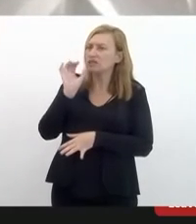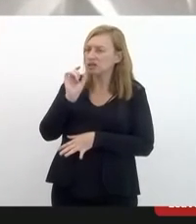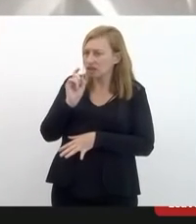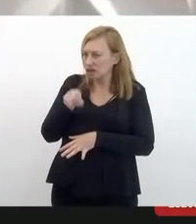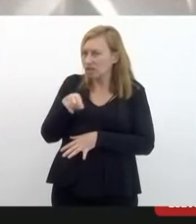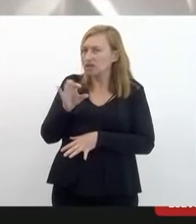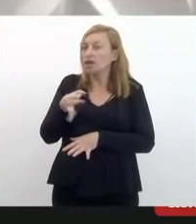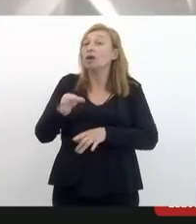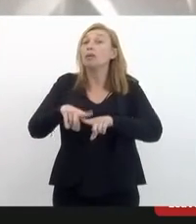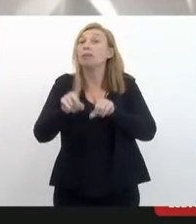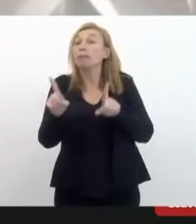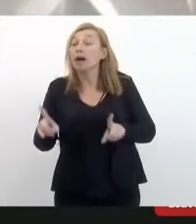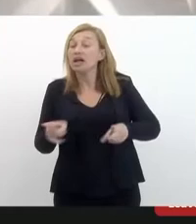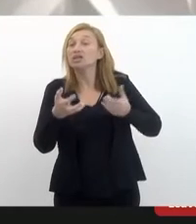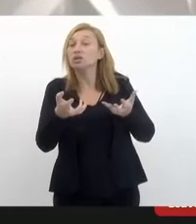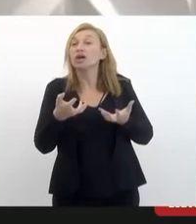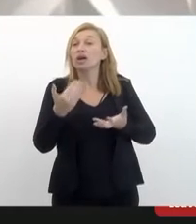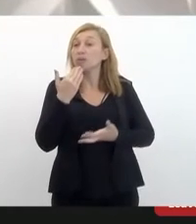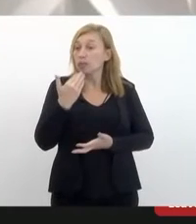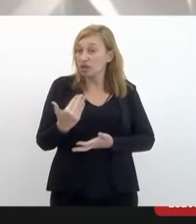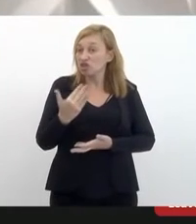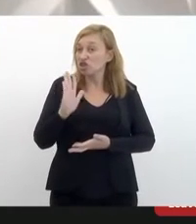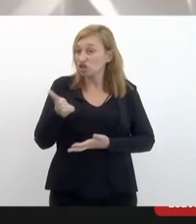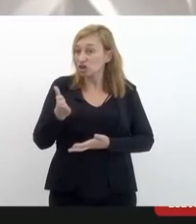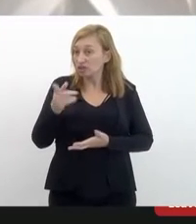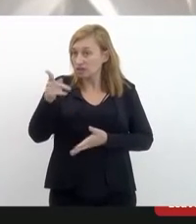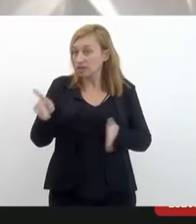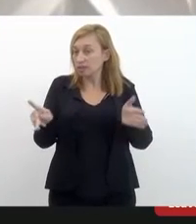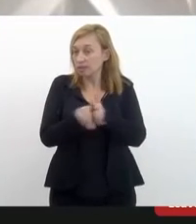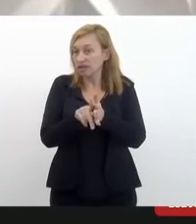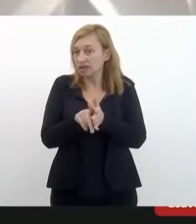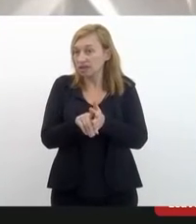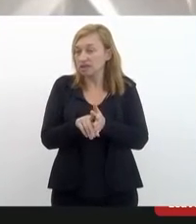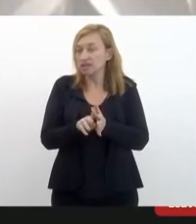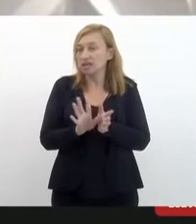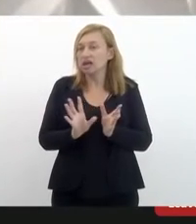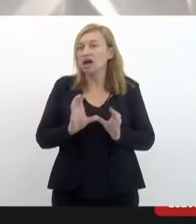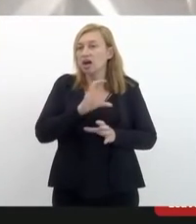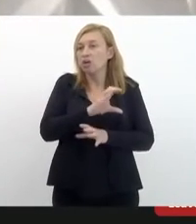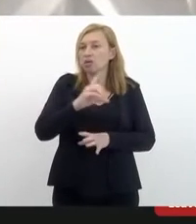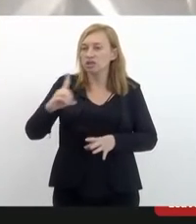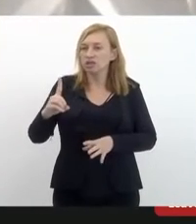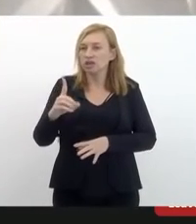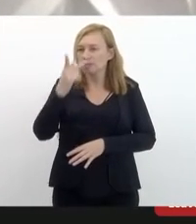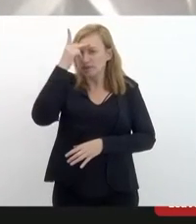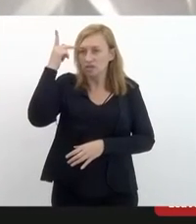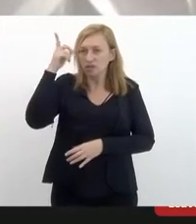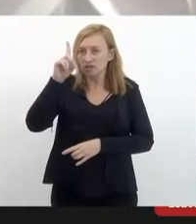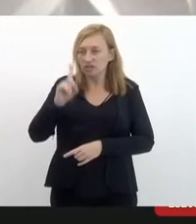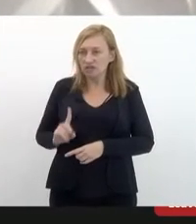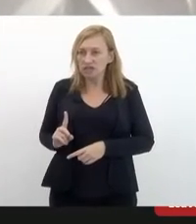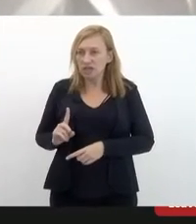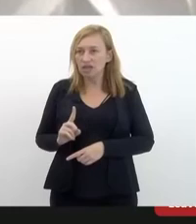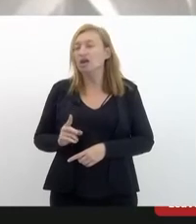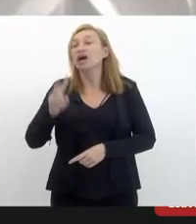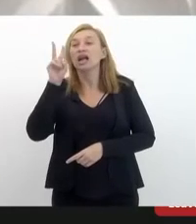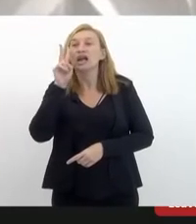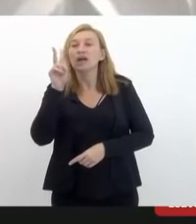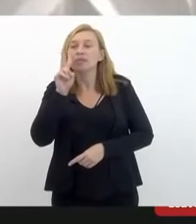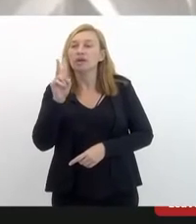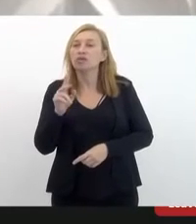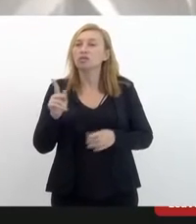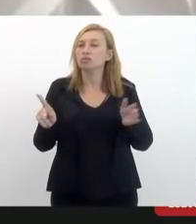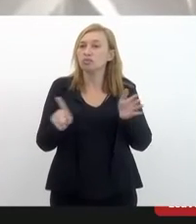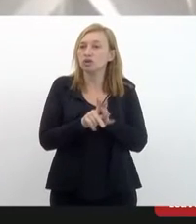laudo, mas eu quero então pedir, já que você faz parte da coordenação da pessoa com deficiência, lembrando que